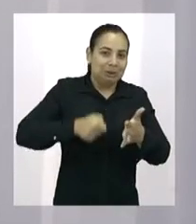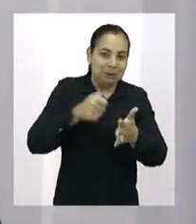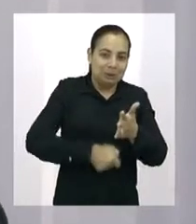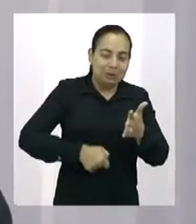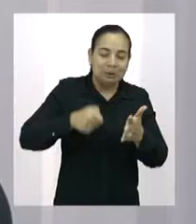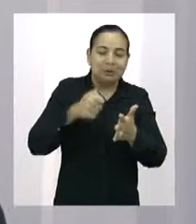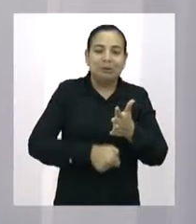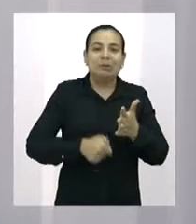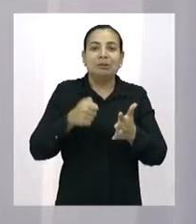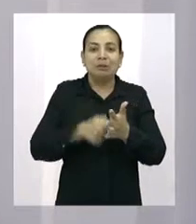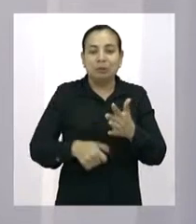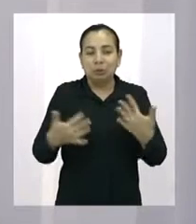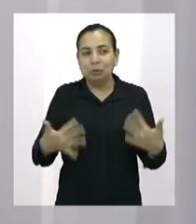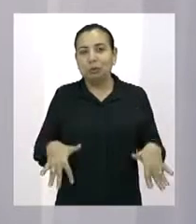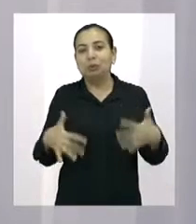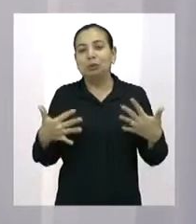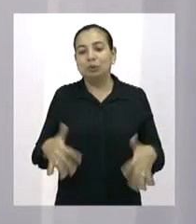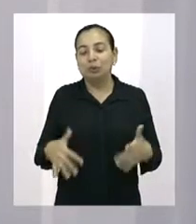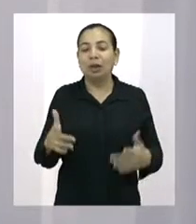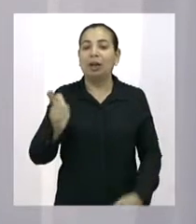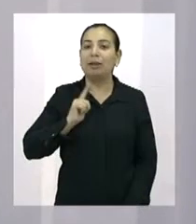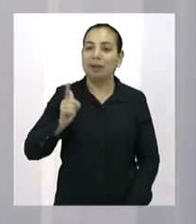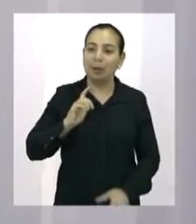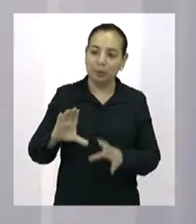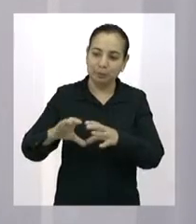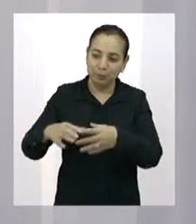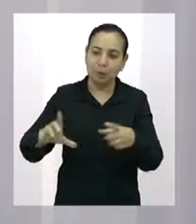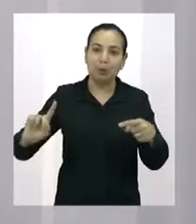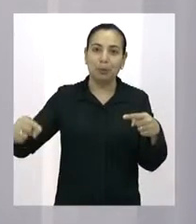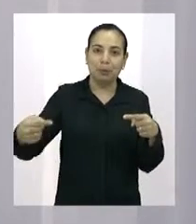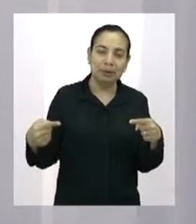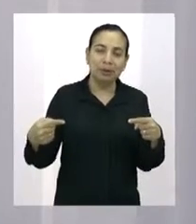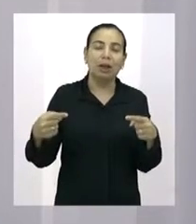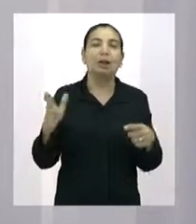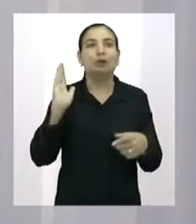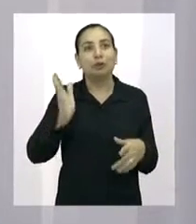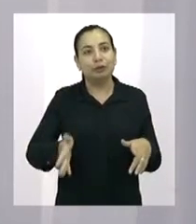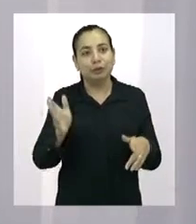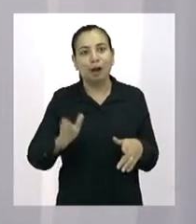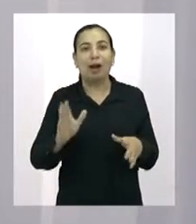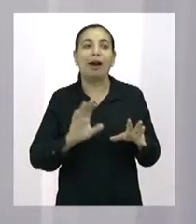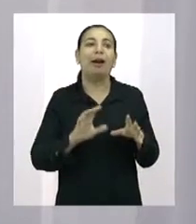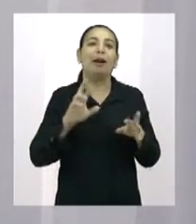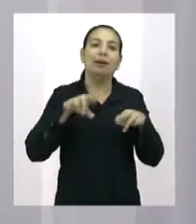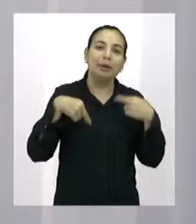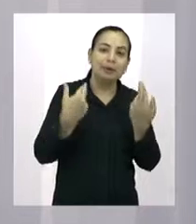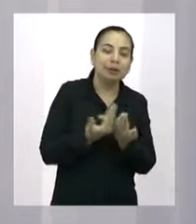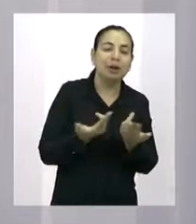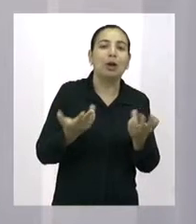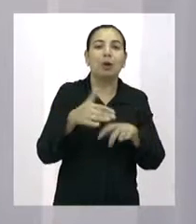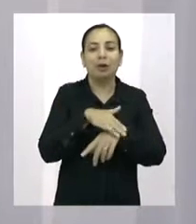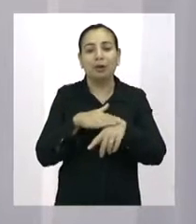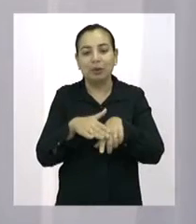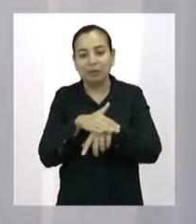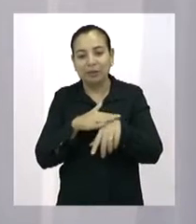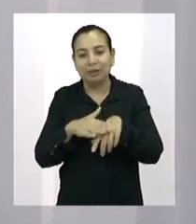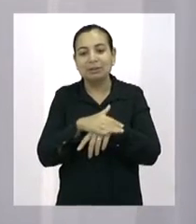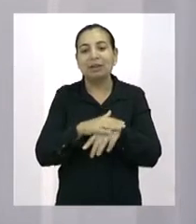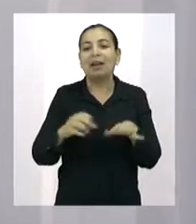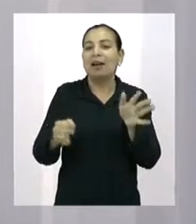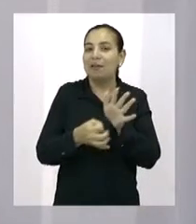os vereadores de oposição se reuniram e conversaram, tivemos diversas vezes na